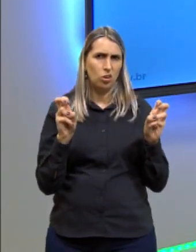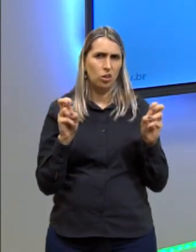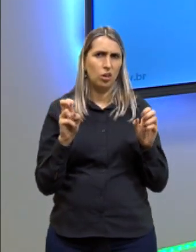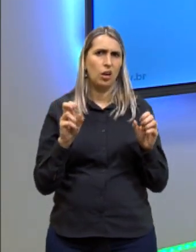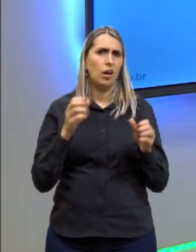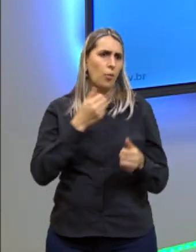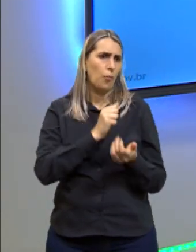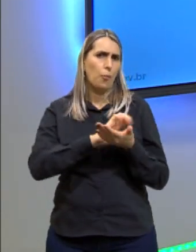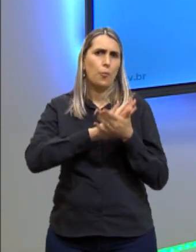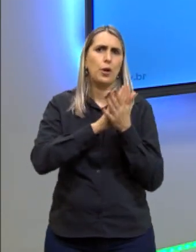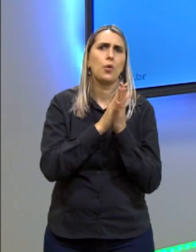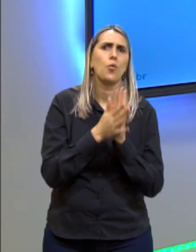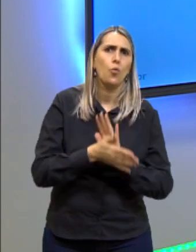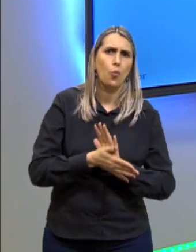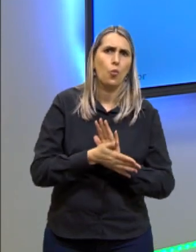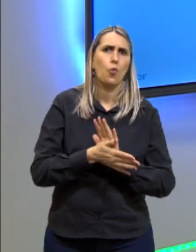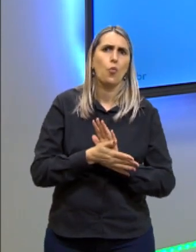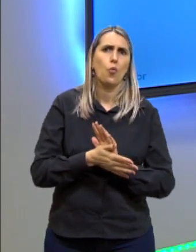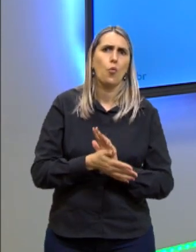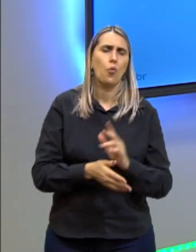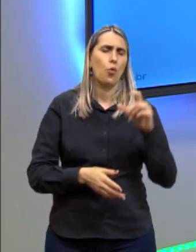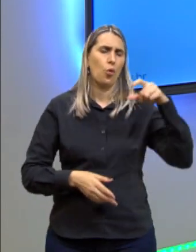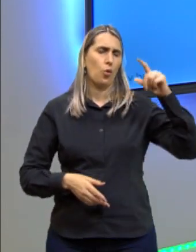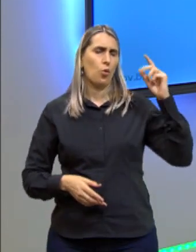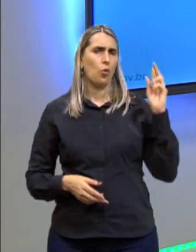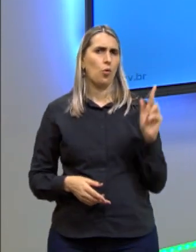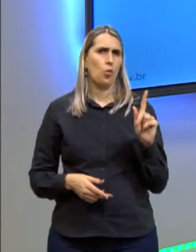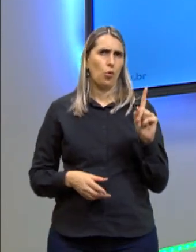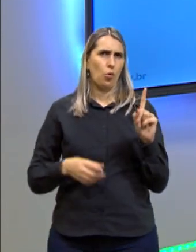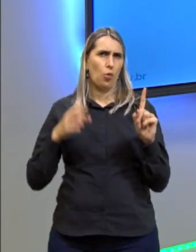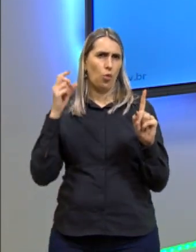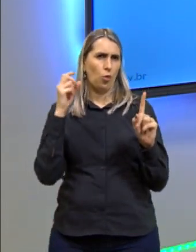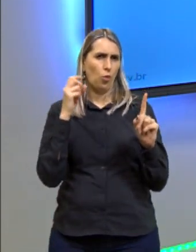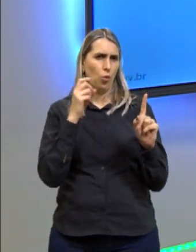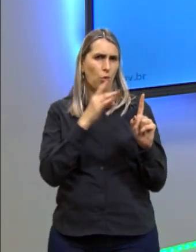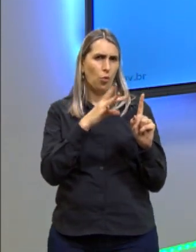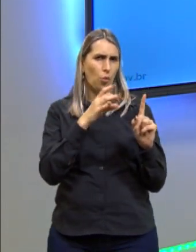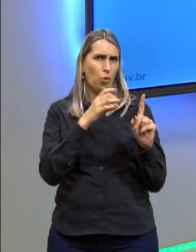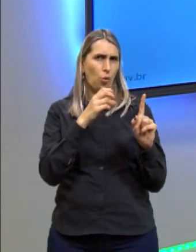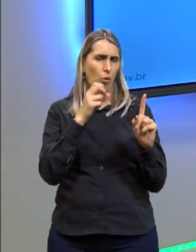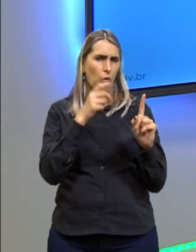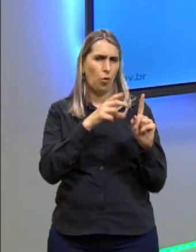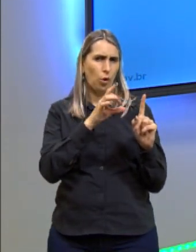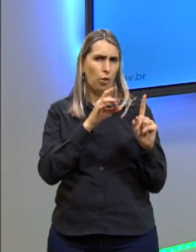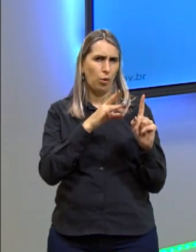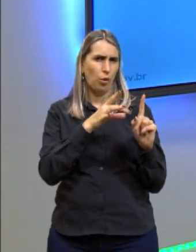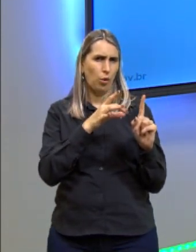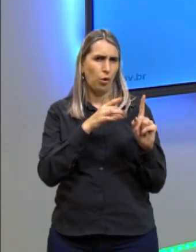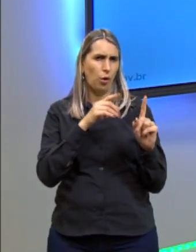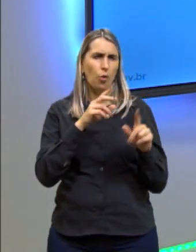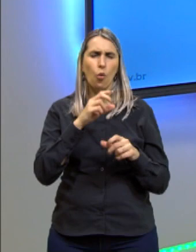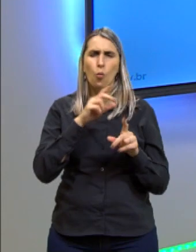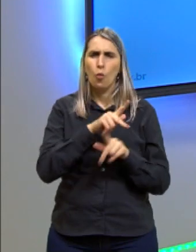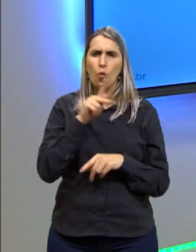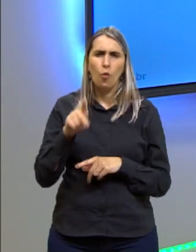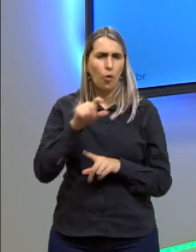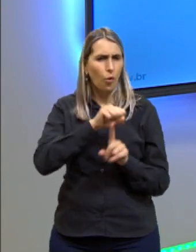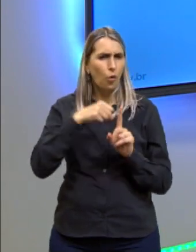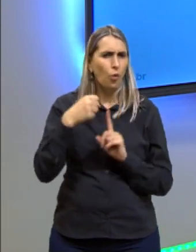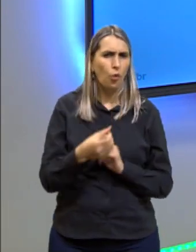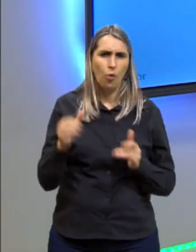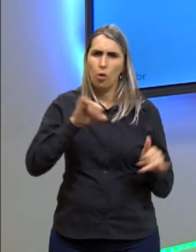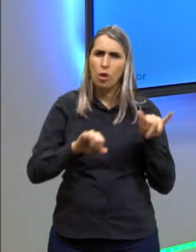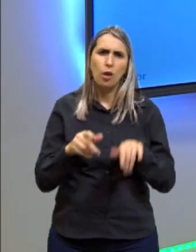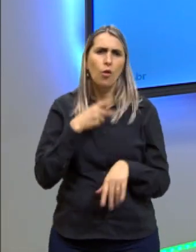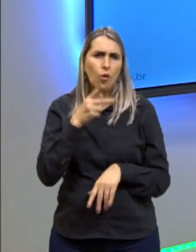homofobia, combate à homofobia no Brasil. Meu, meu, professor de sociologia falou, o de química falou